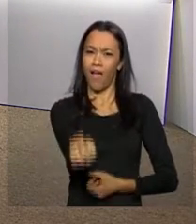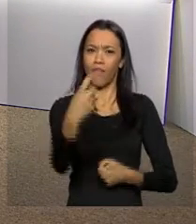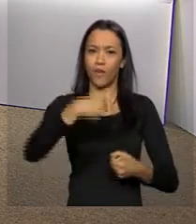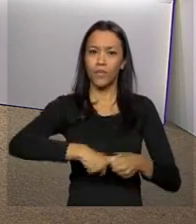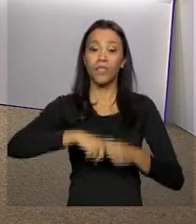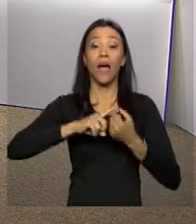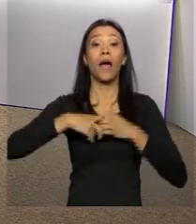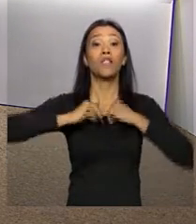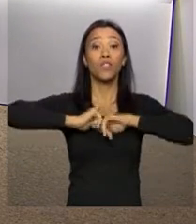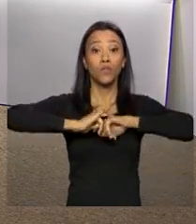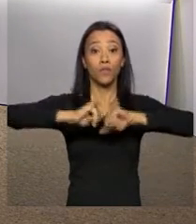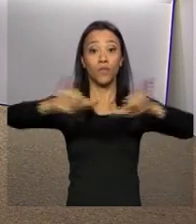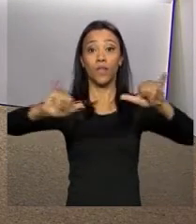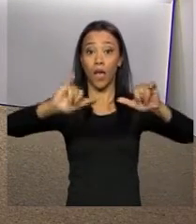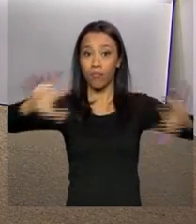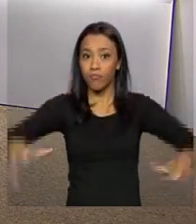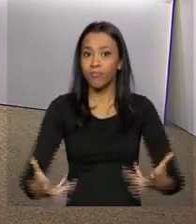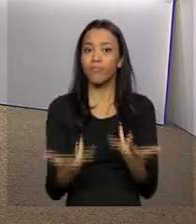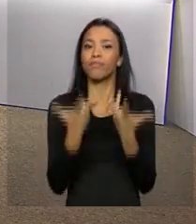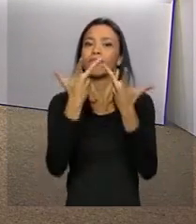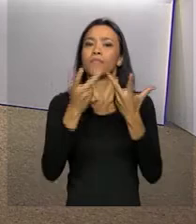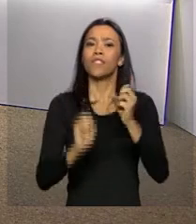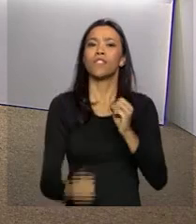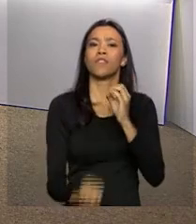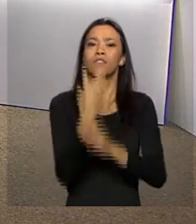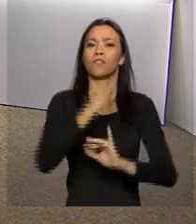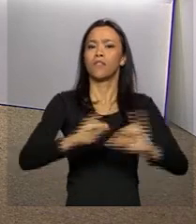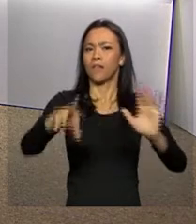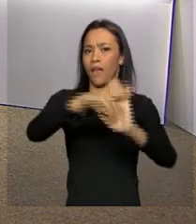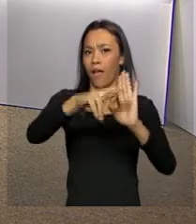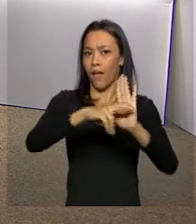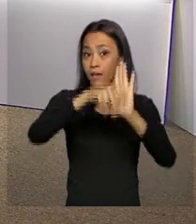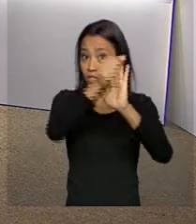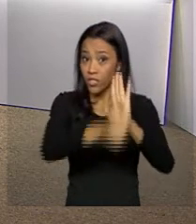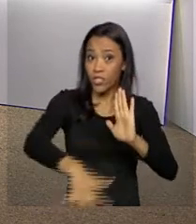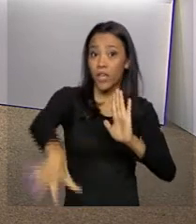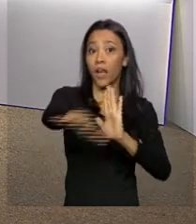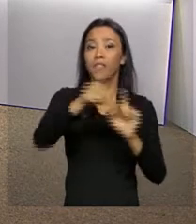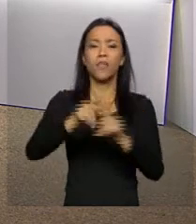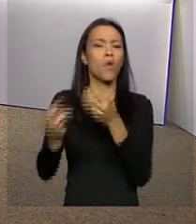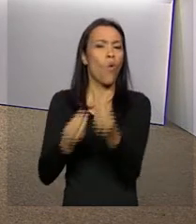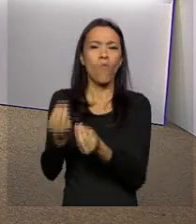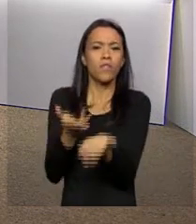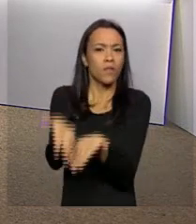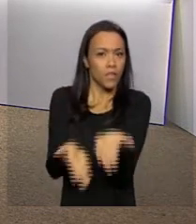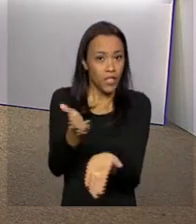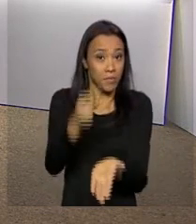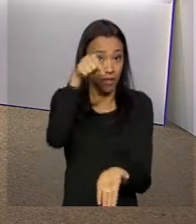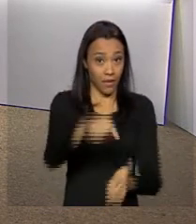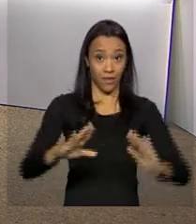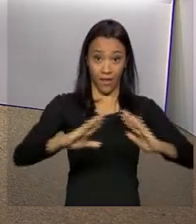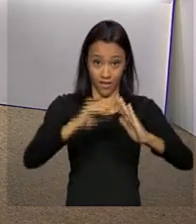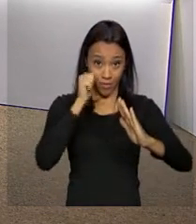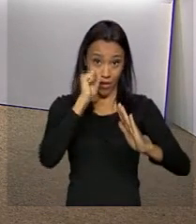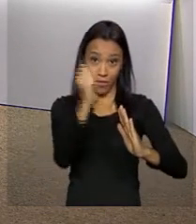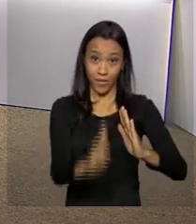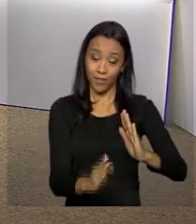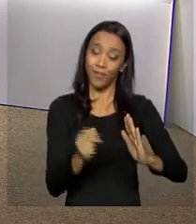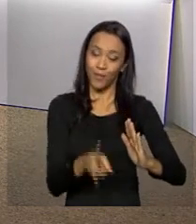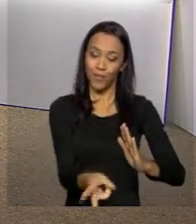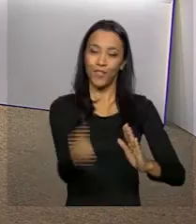transmissão ao vivo da cerimônia de lançamento das diretrizes gerais e do protocolo de atendimento da Casa da Mulher Brasileira.